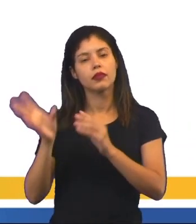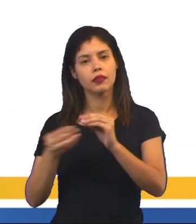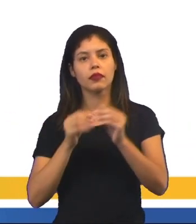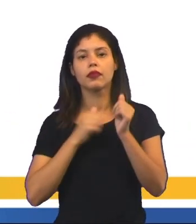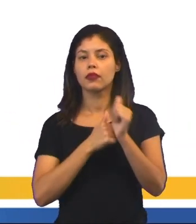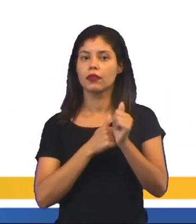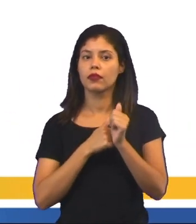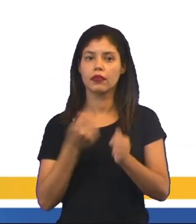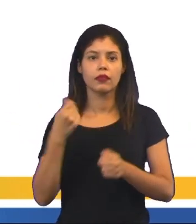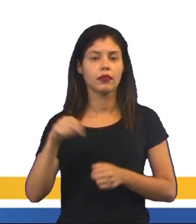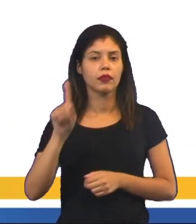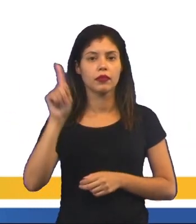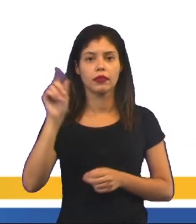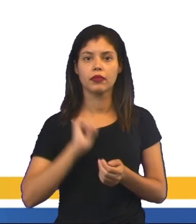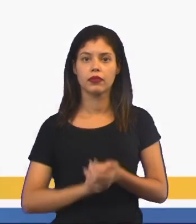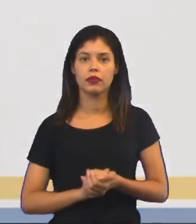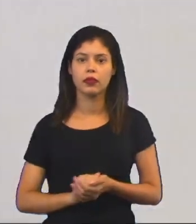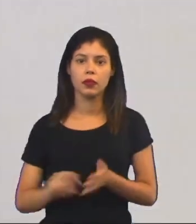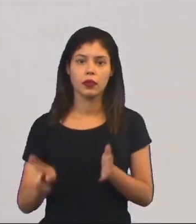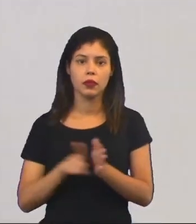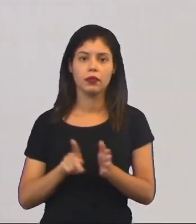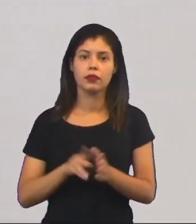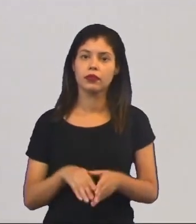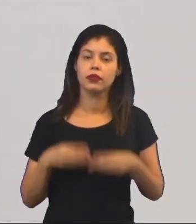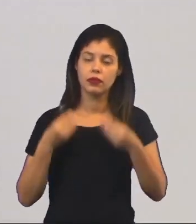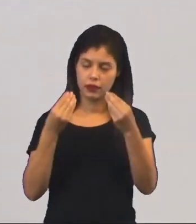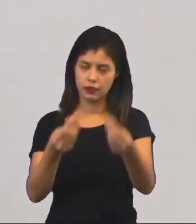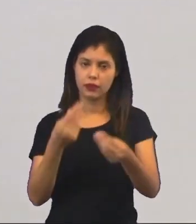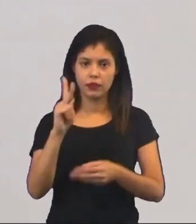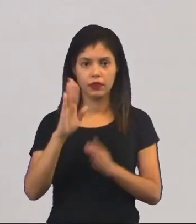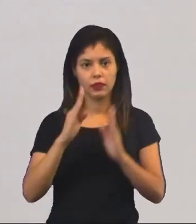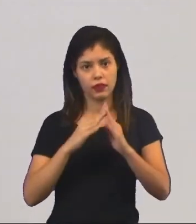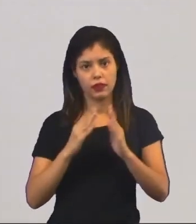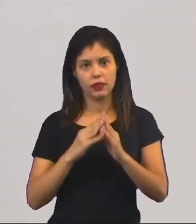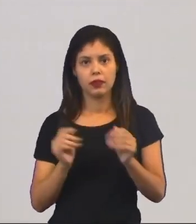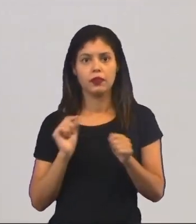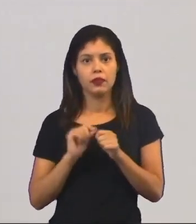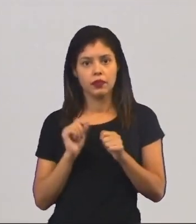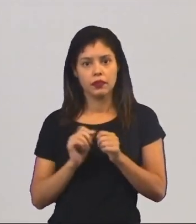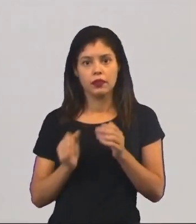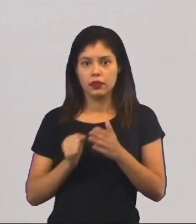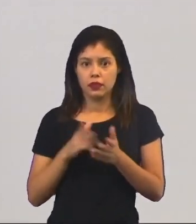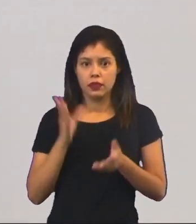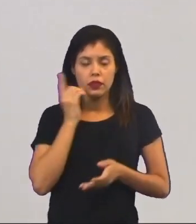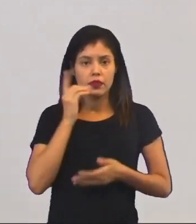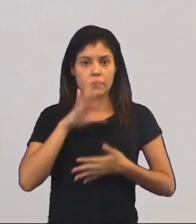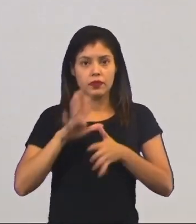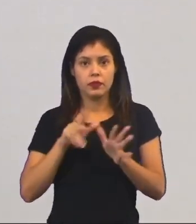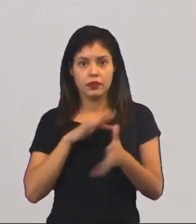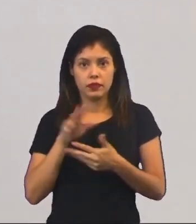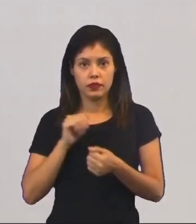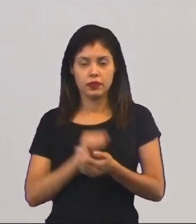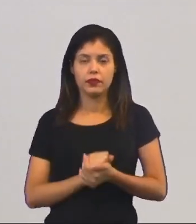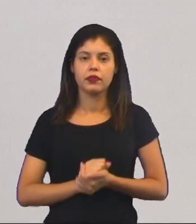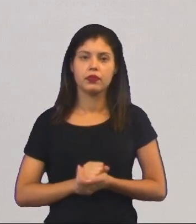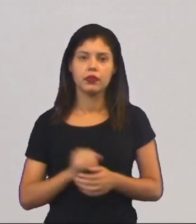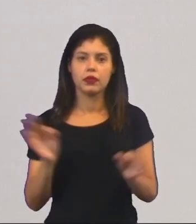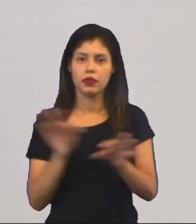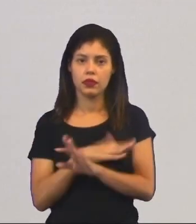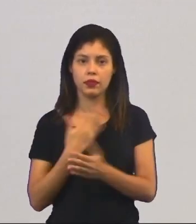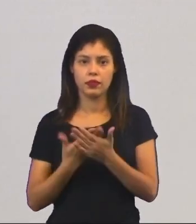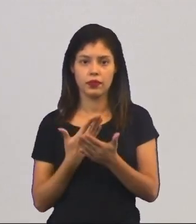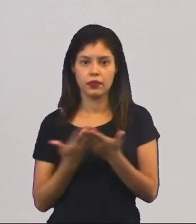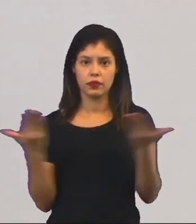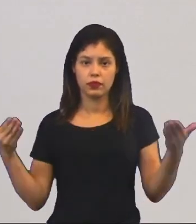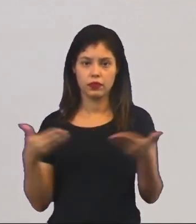inclusive, não precisa buscar. O próprio entregador vem deixar para você, como tem feito por muitos dias na pandemia. Então, a gente encerra a nossa aula